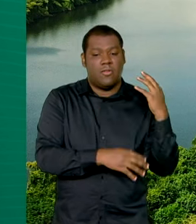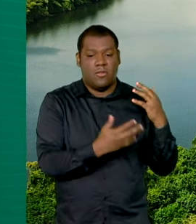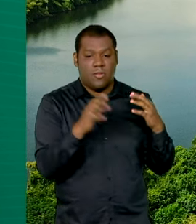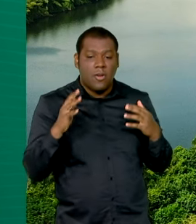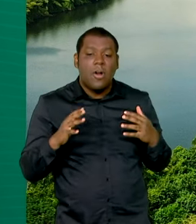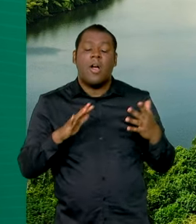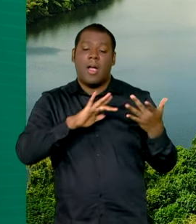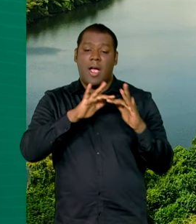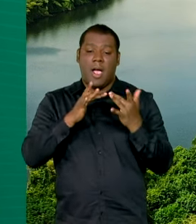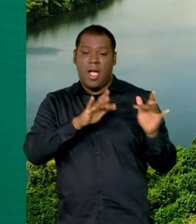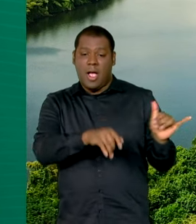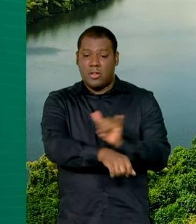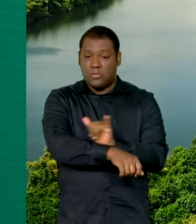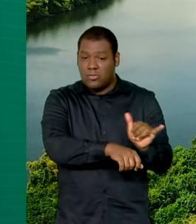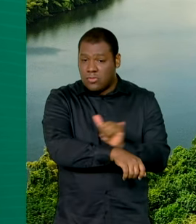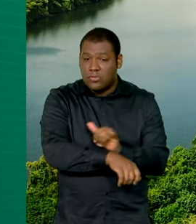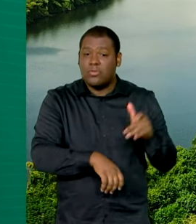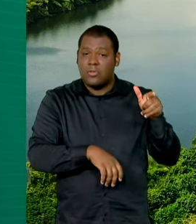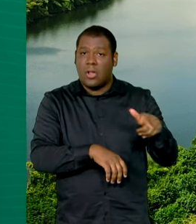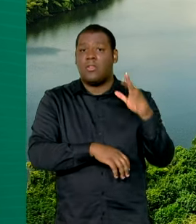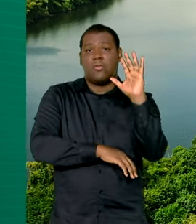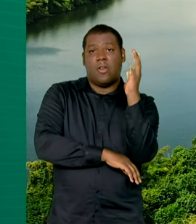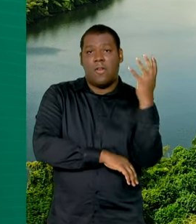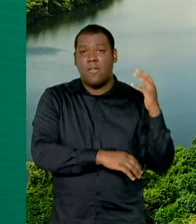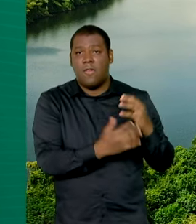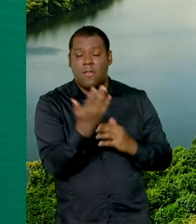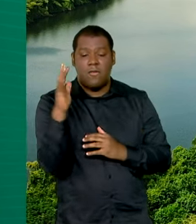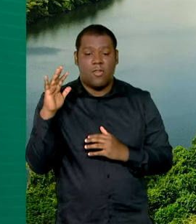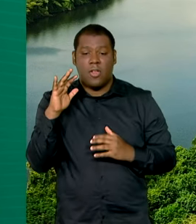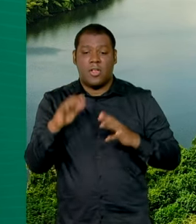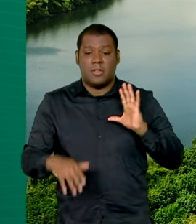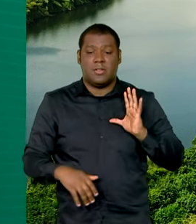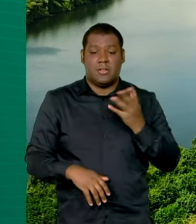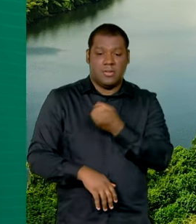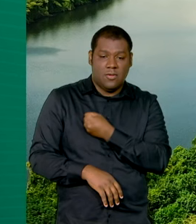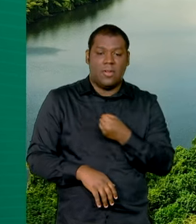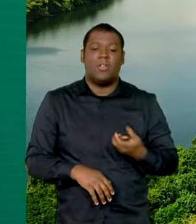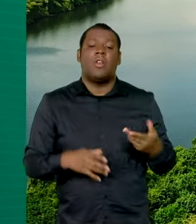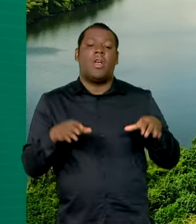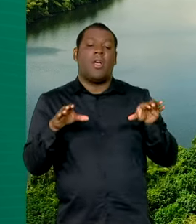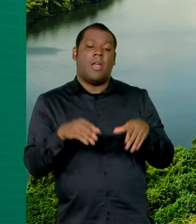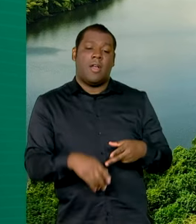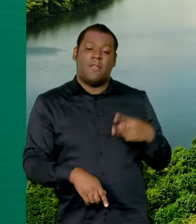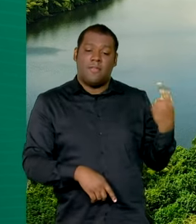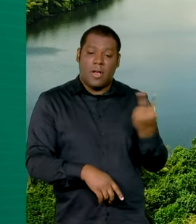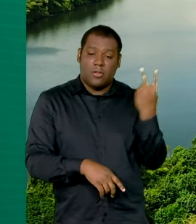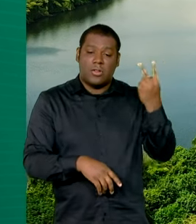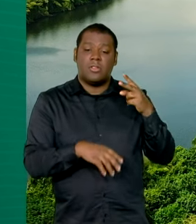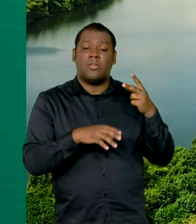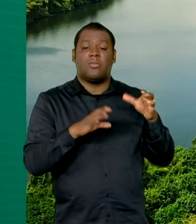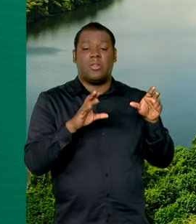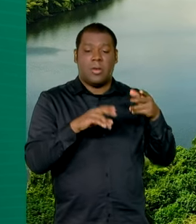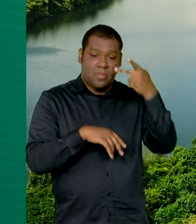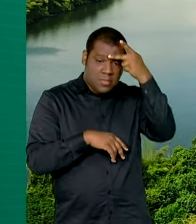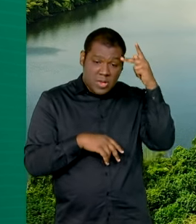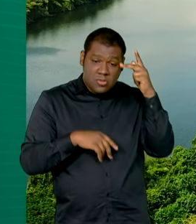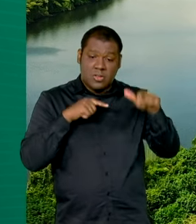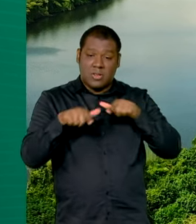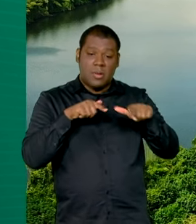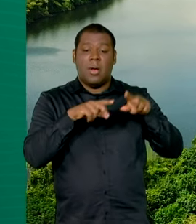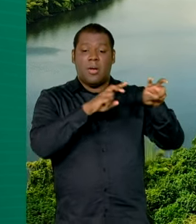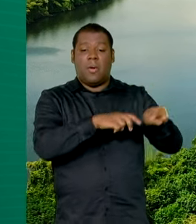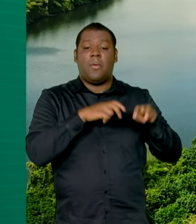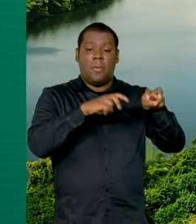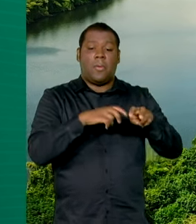recuperação ambiental nas propriedades de agricultores familiares, implantação de brigadas municipais de prevenção e